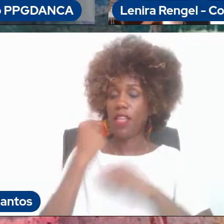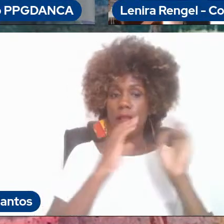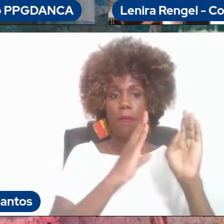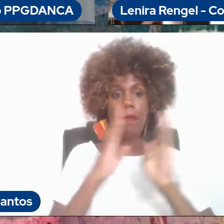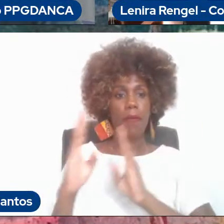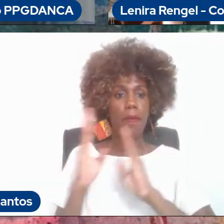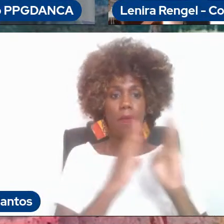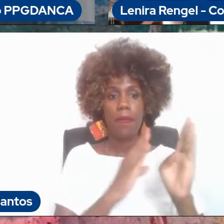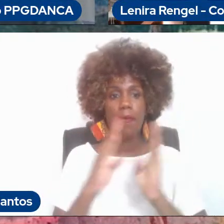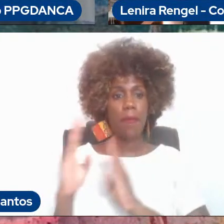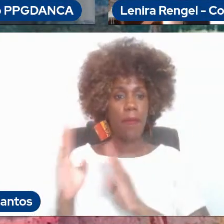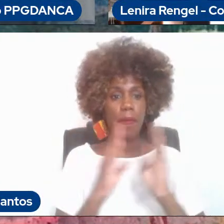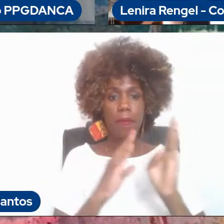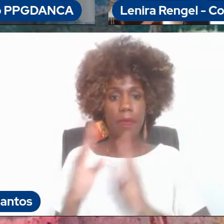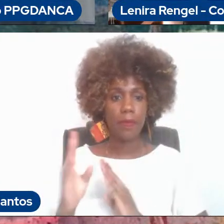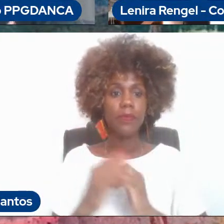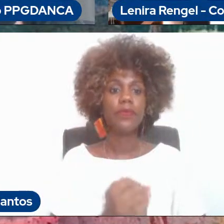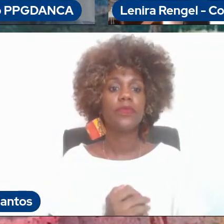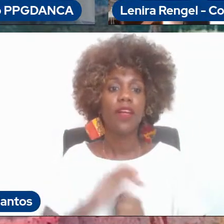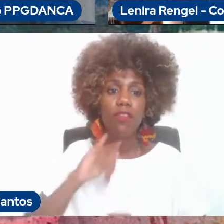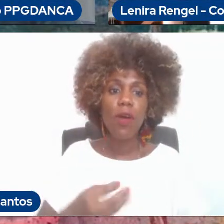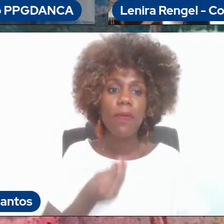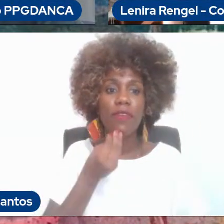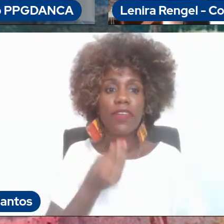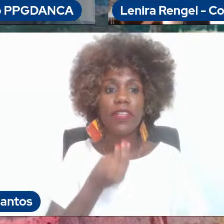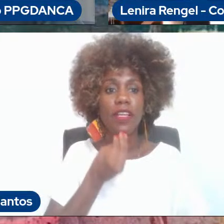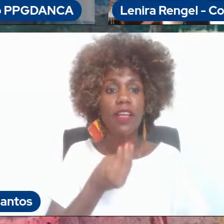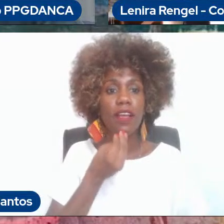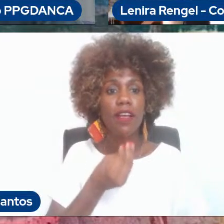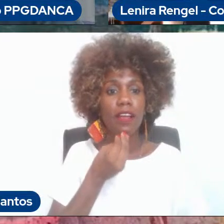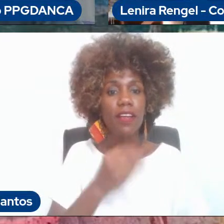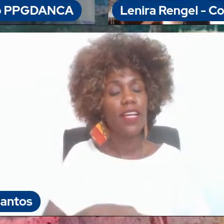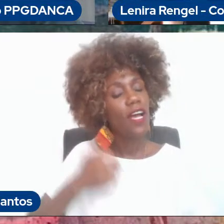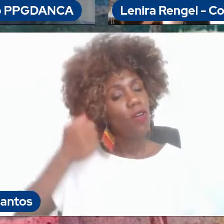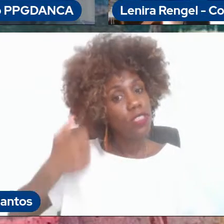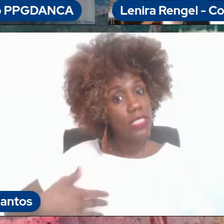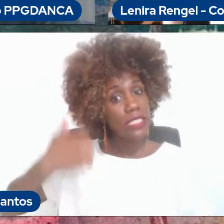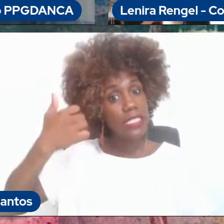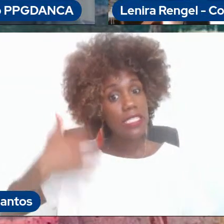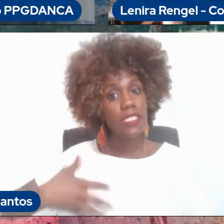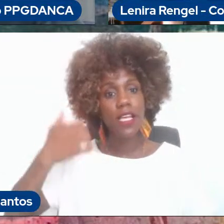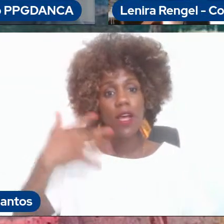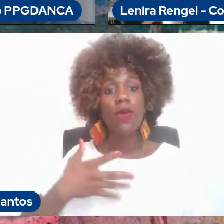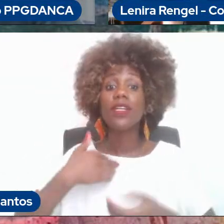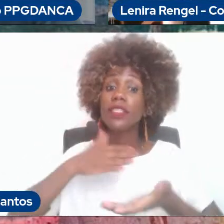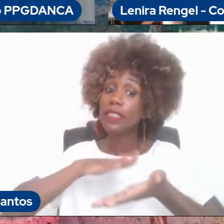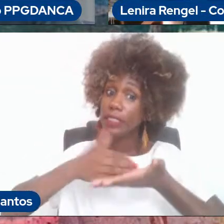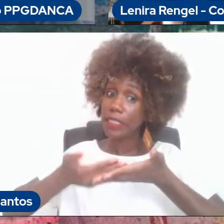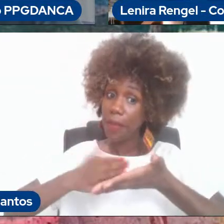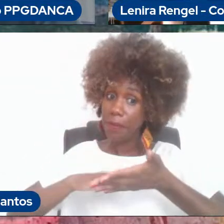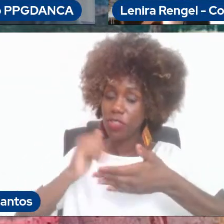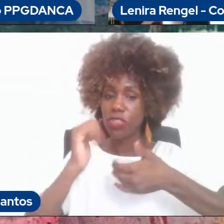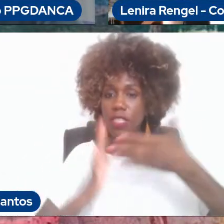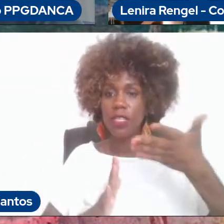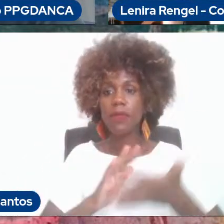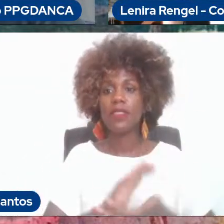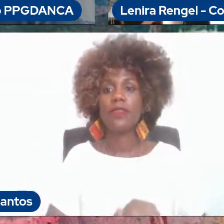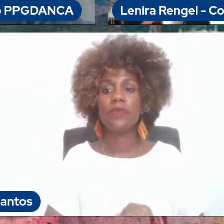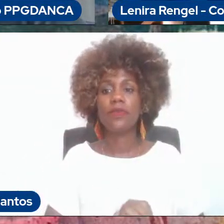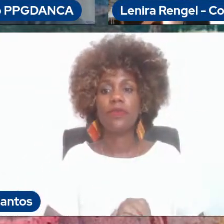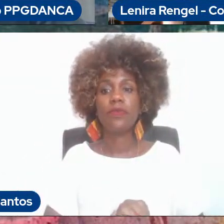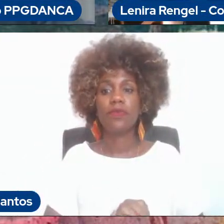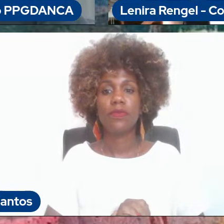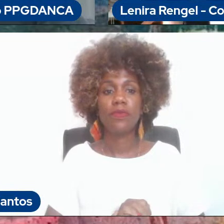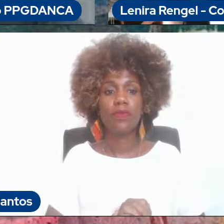e vou aproveitar também para fazer a audiodescrição das nossas intérpretes de Libras.